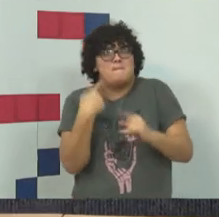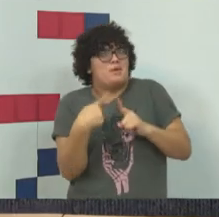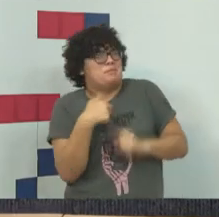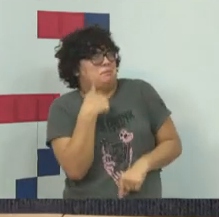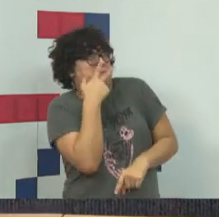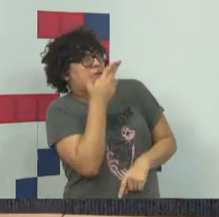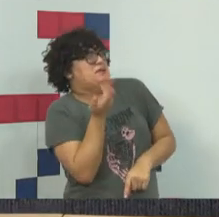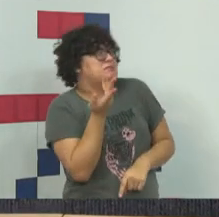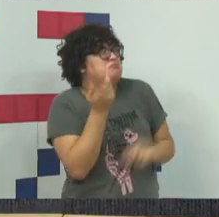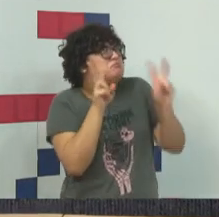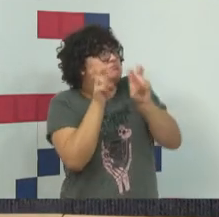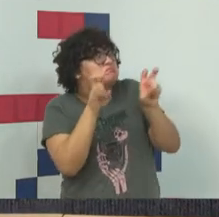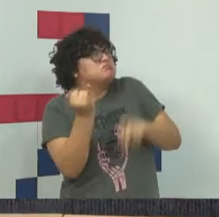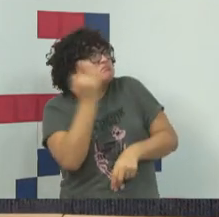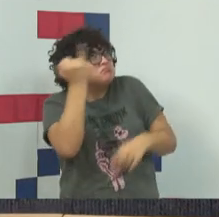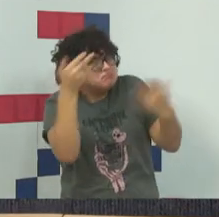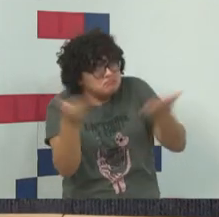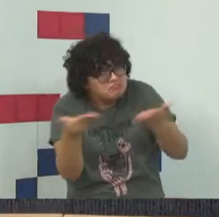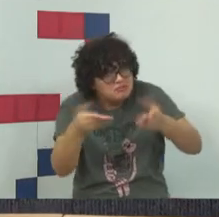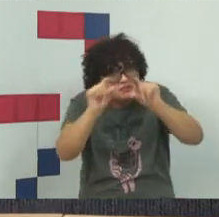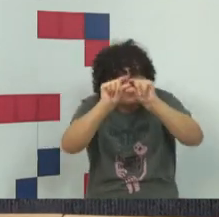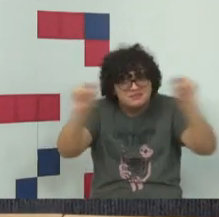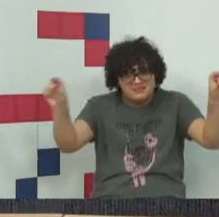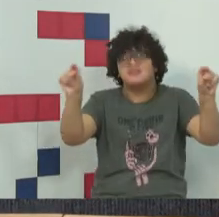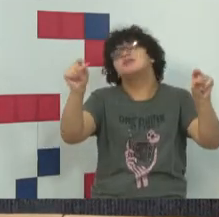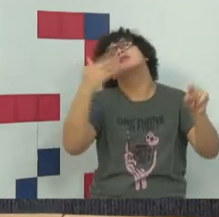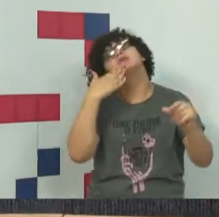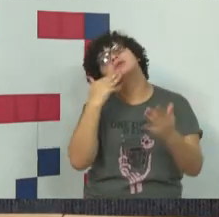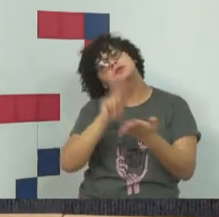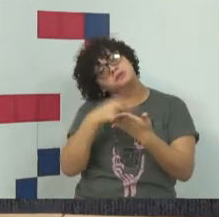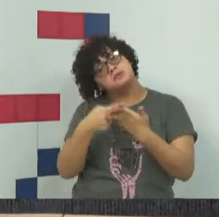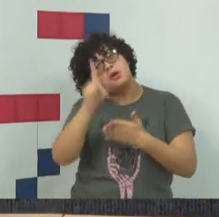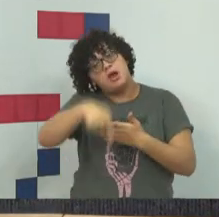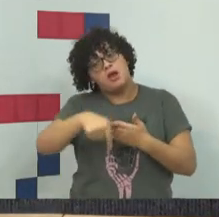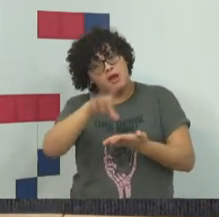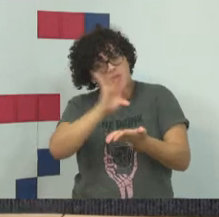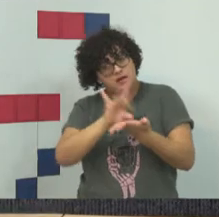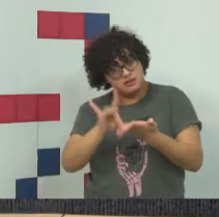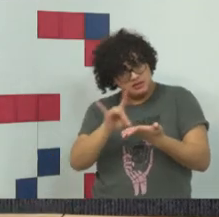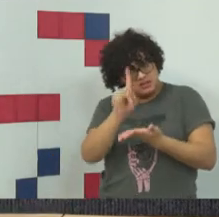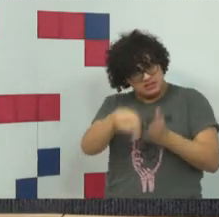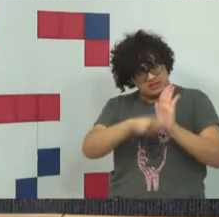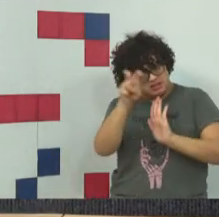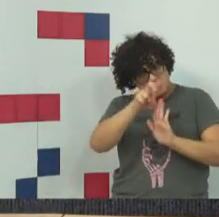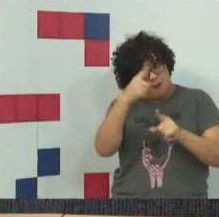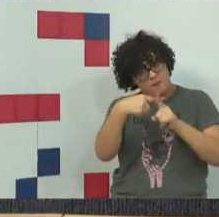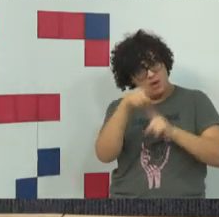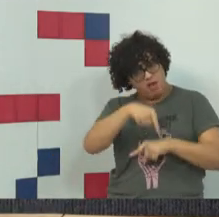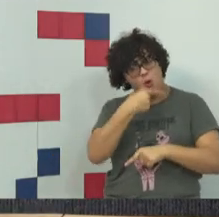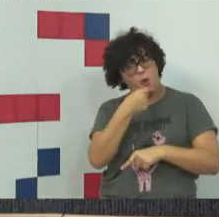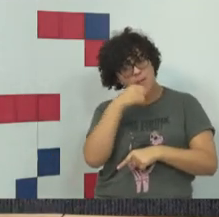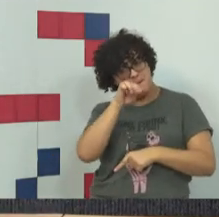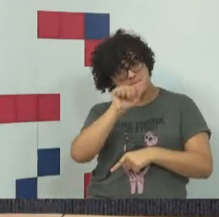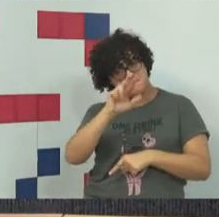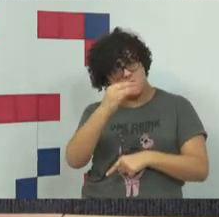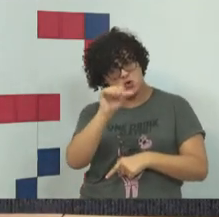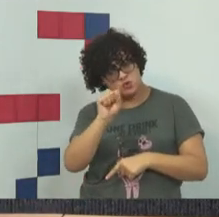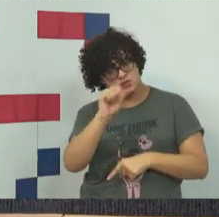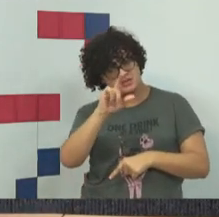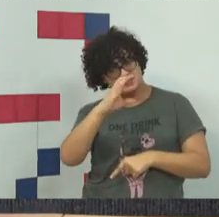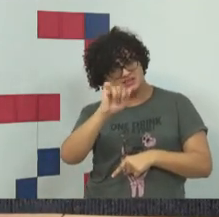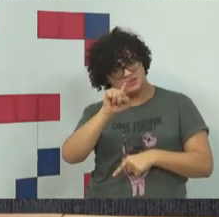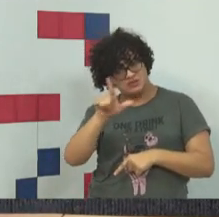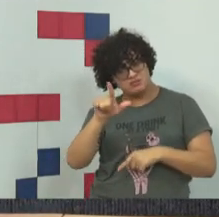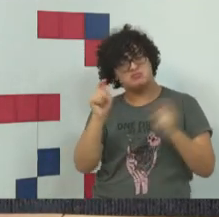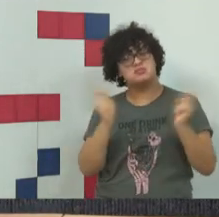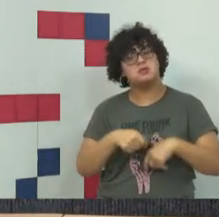importância do tema que nós estamos tratando aqui. Na interpretação desta lei, do marco civil, serão levados em conta, além dos fundamentos, princípios, objetivos,